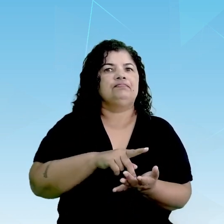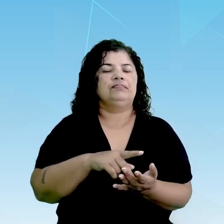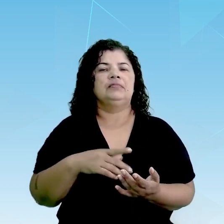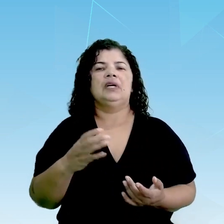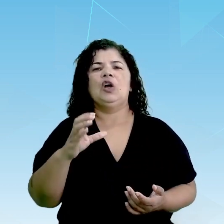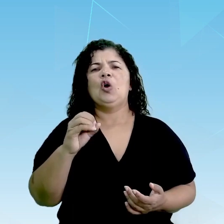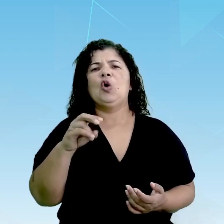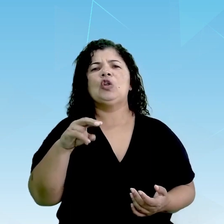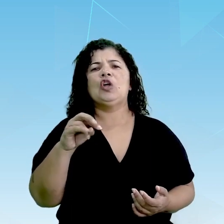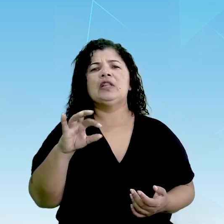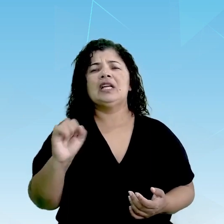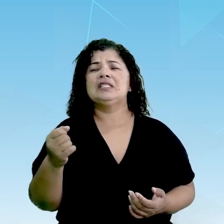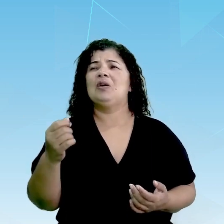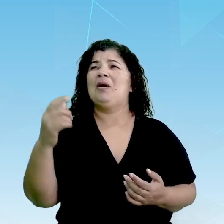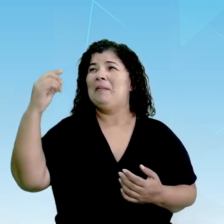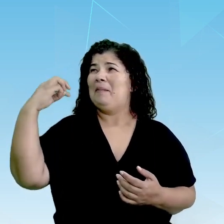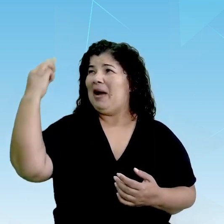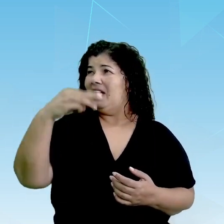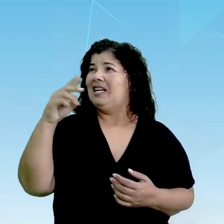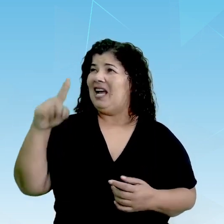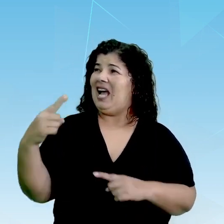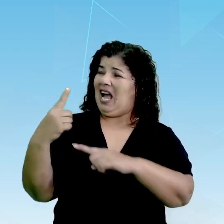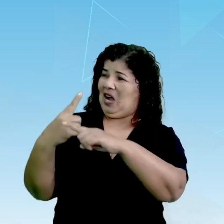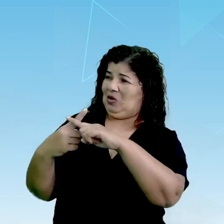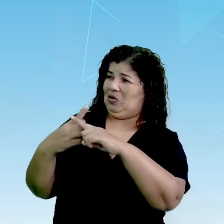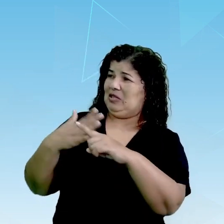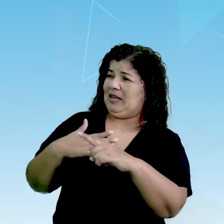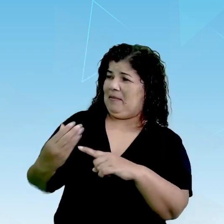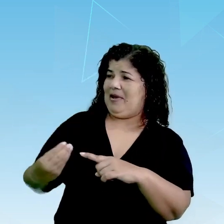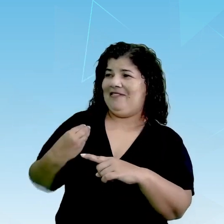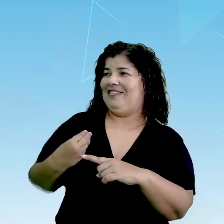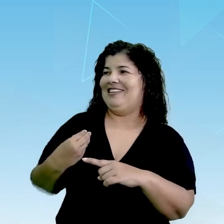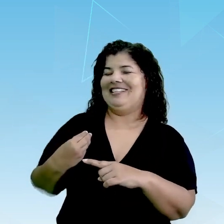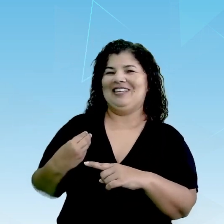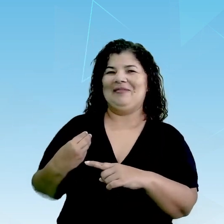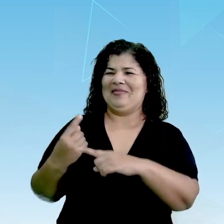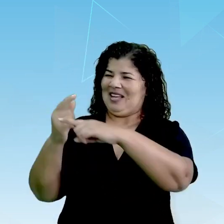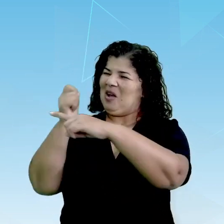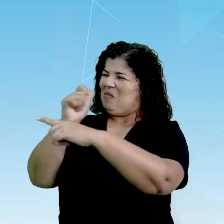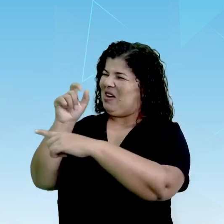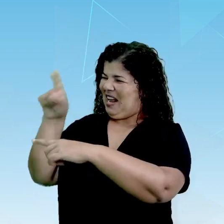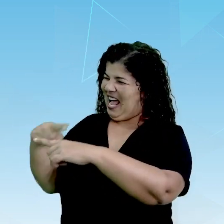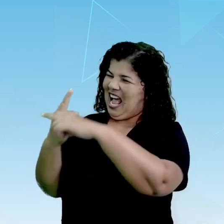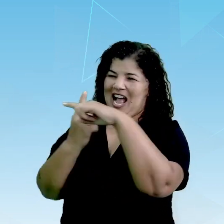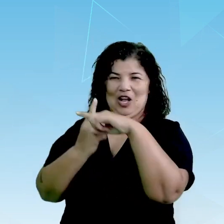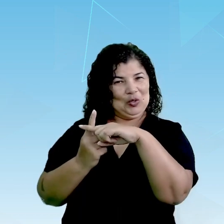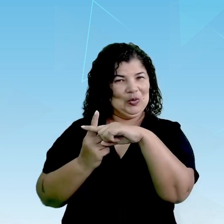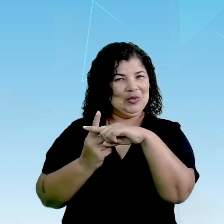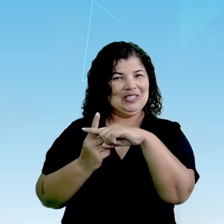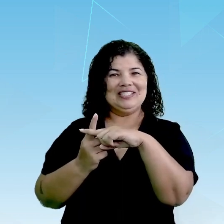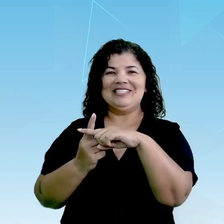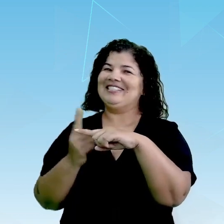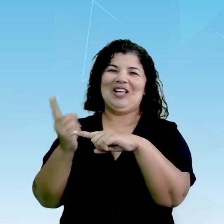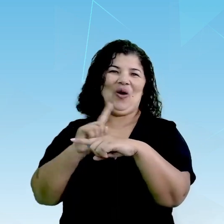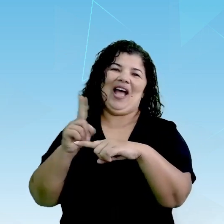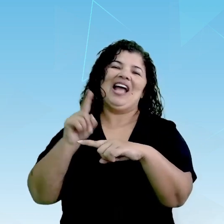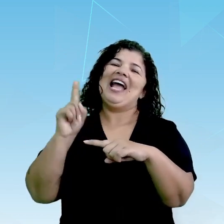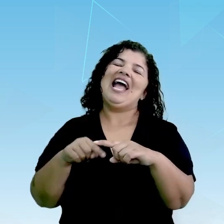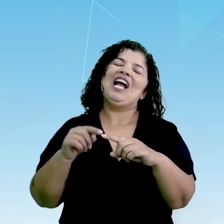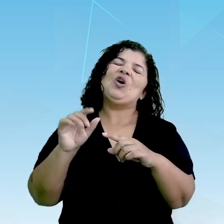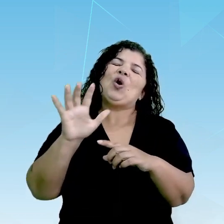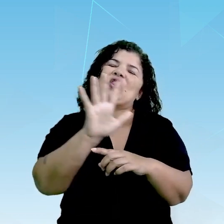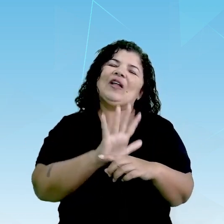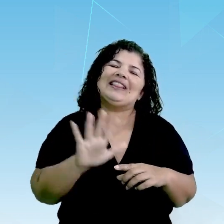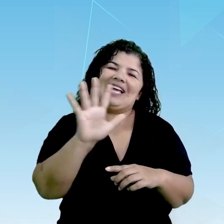Maria é a cruz da minha vida. Maria não é uma cruz. Quando eu digo Maria é a cruz da minha vida, é uma conotação.